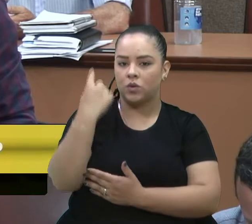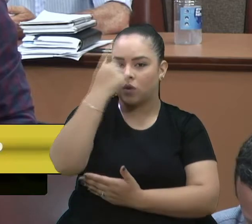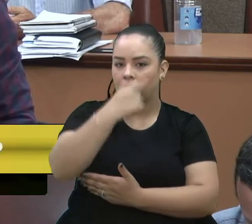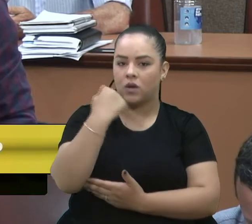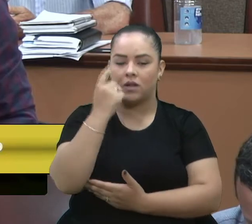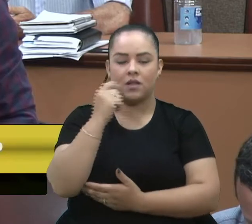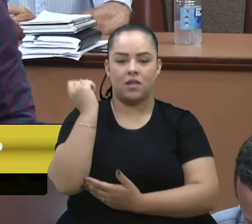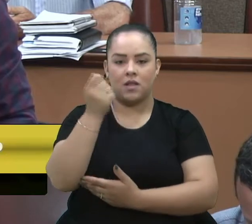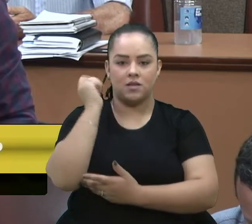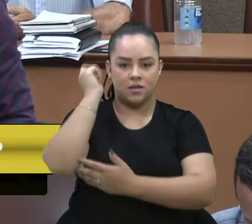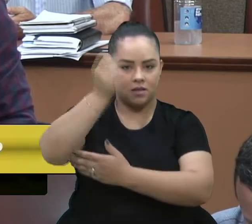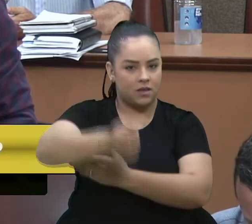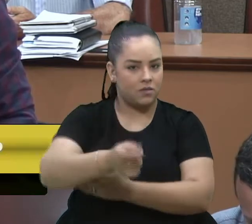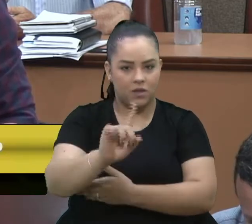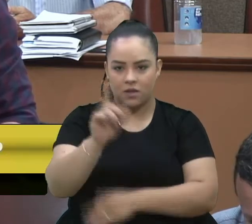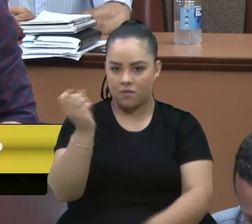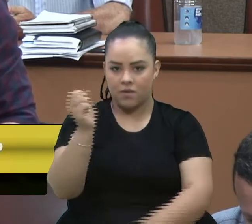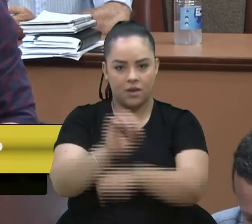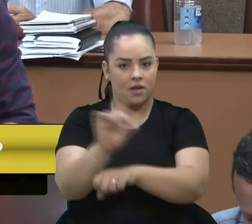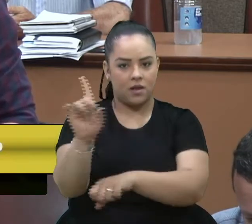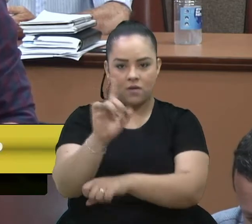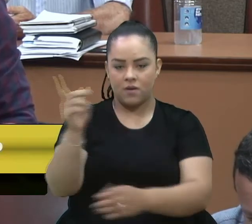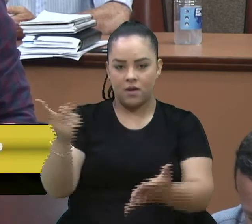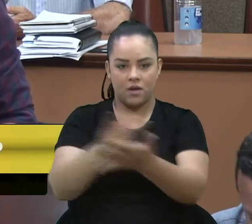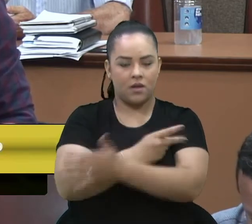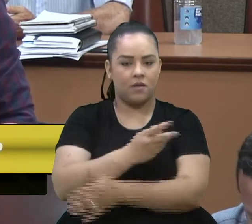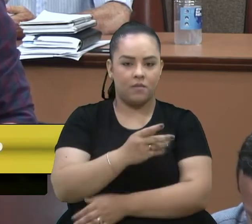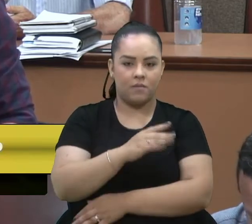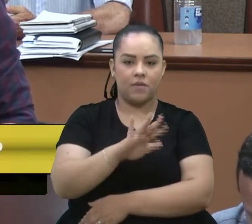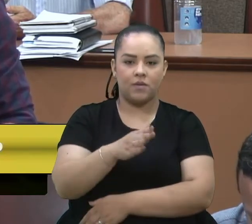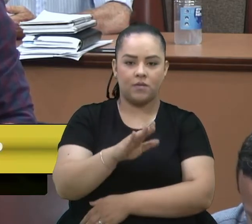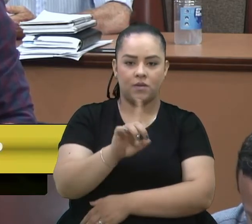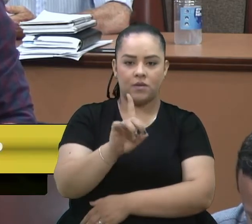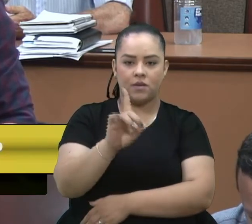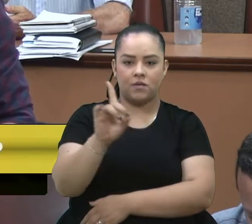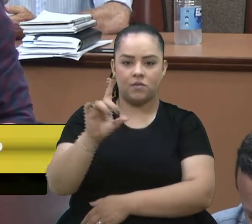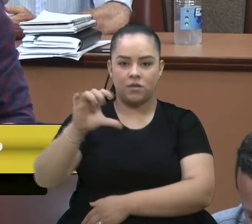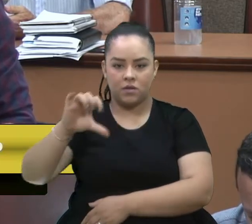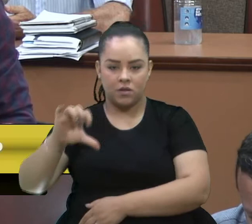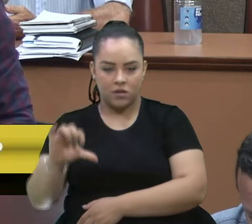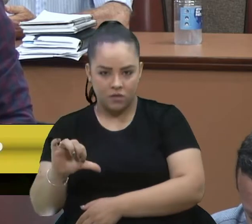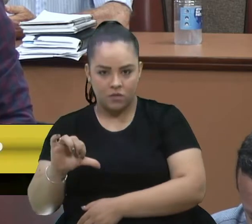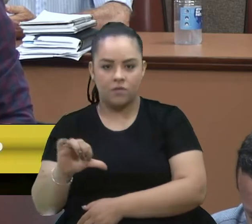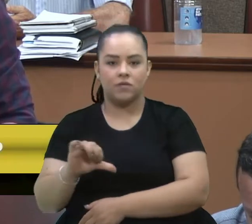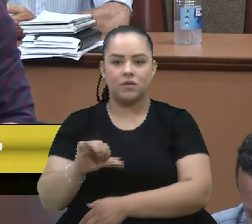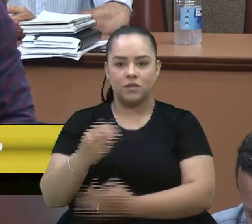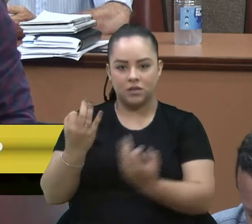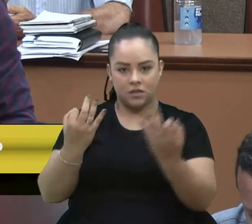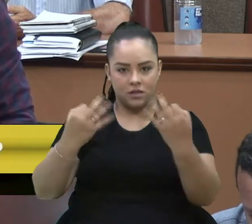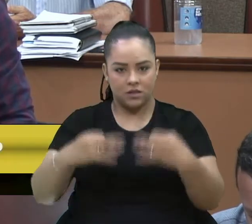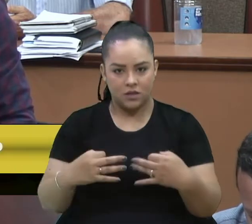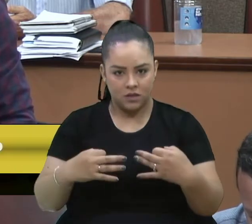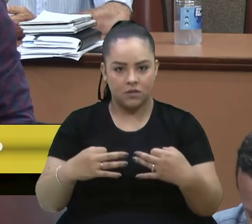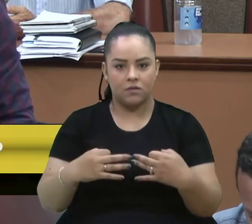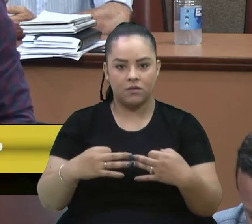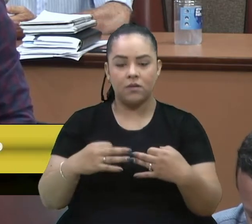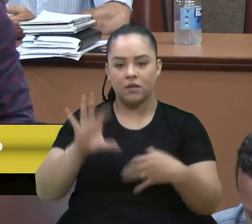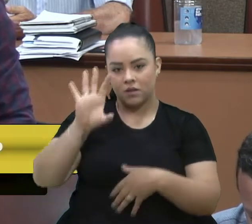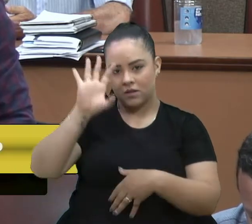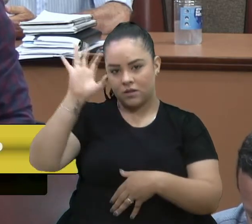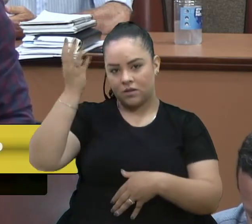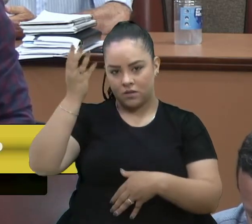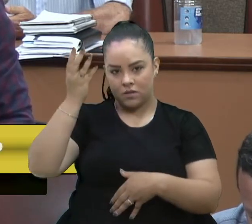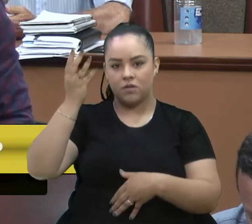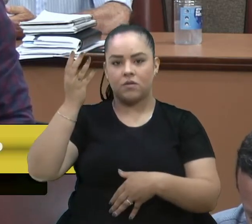sem parar e sem errar, com cerca de 119 laçadas exitosas, decidiram parar a prova e